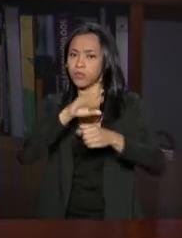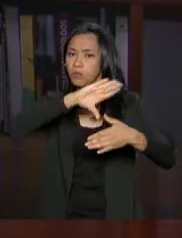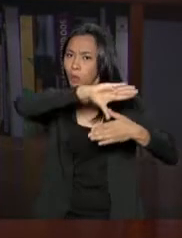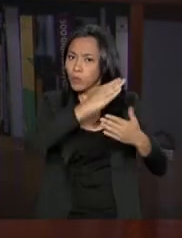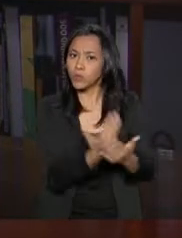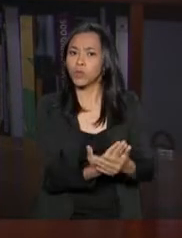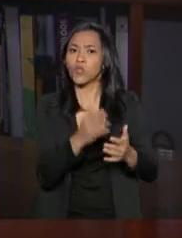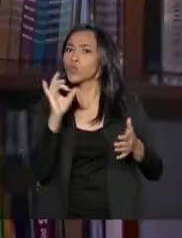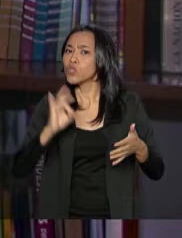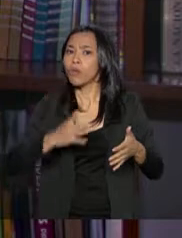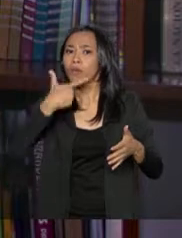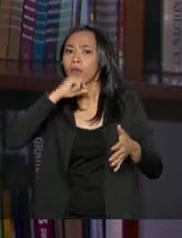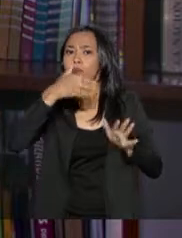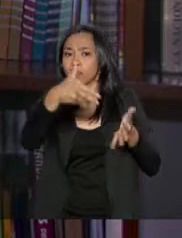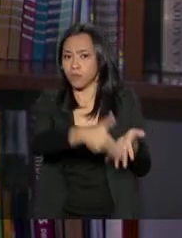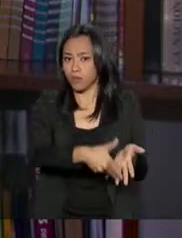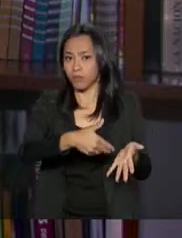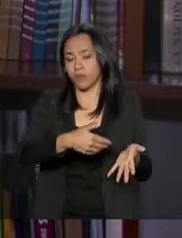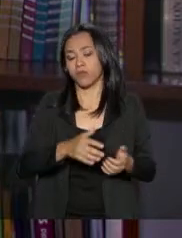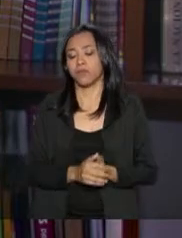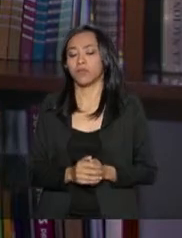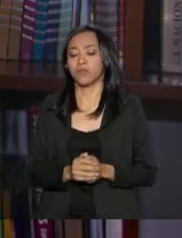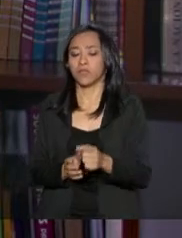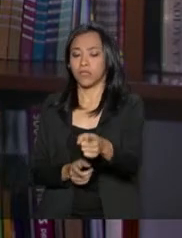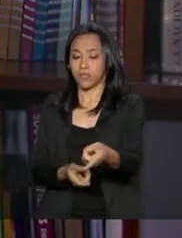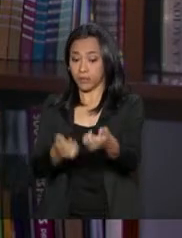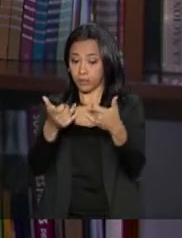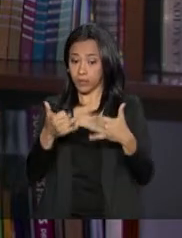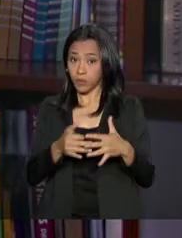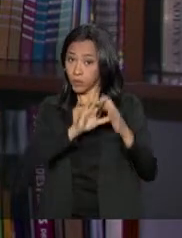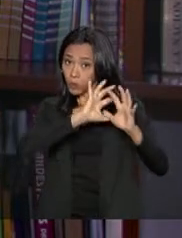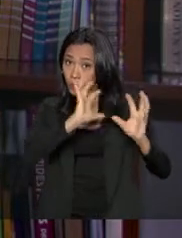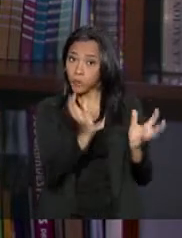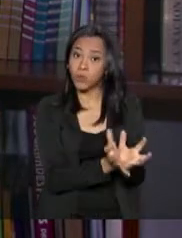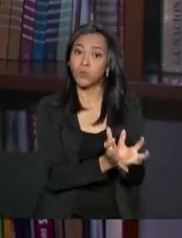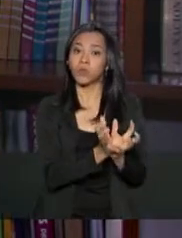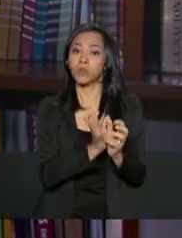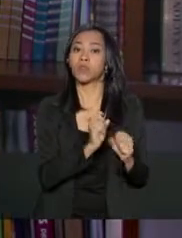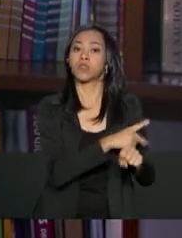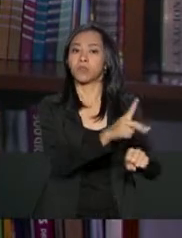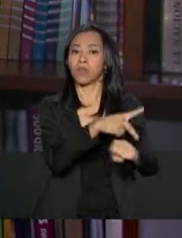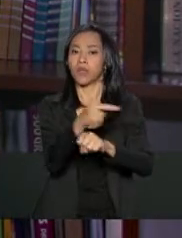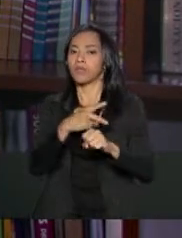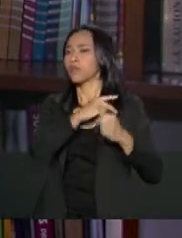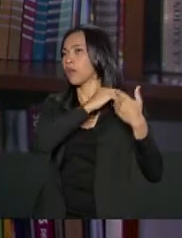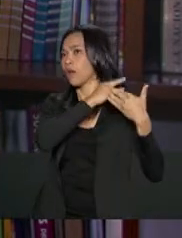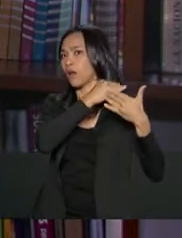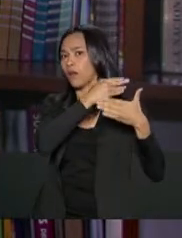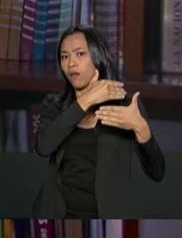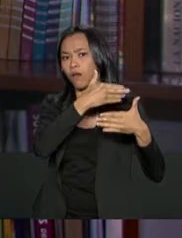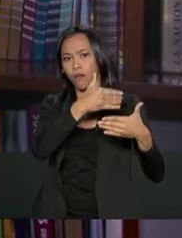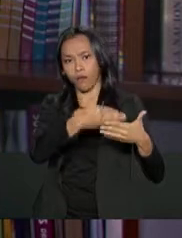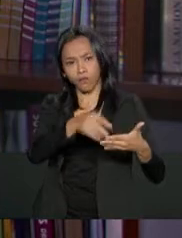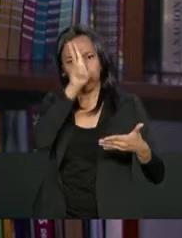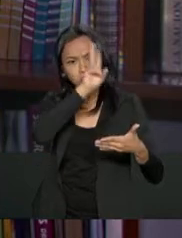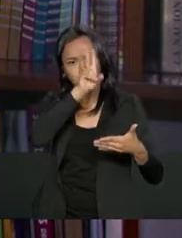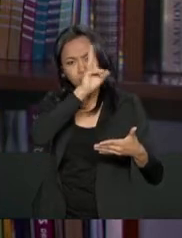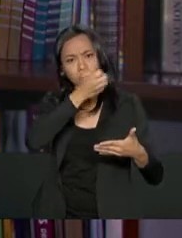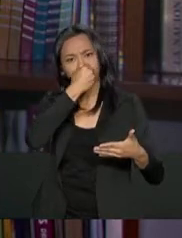membros e associados. O bloco tem um desempenho histórico satisfatório, na minha opinião.